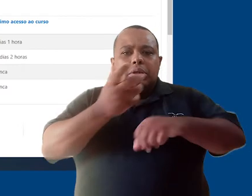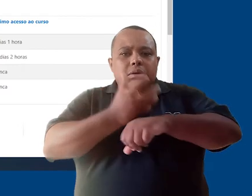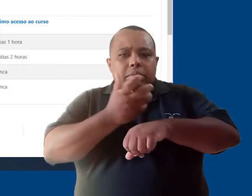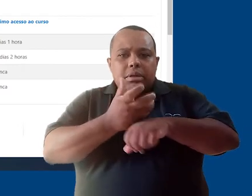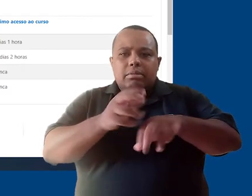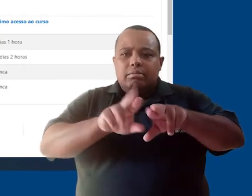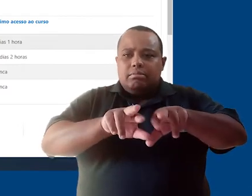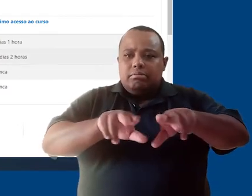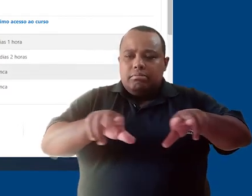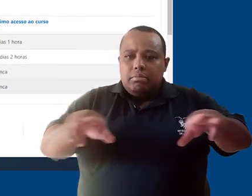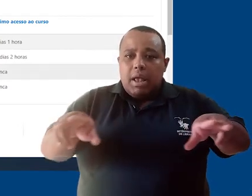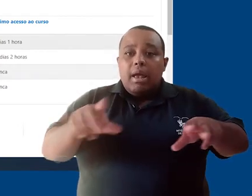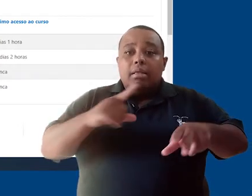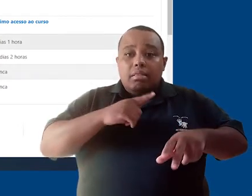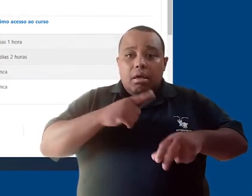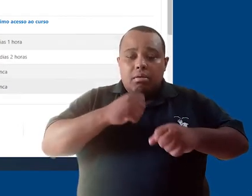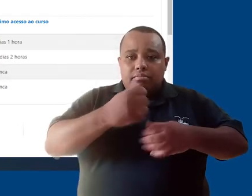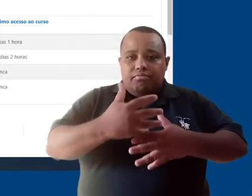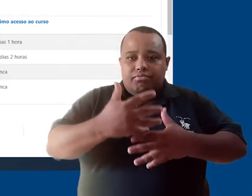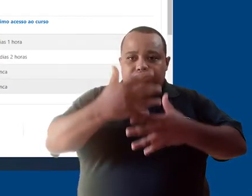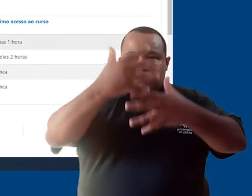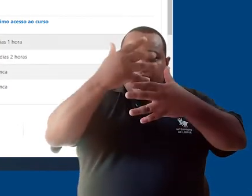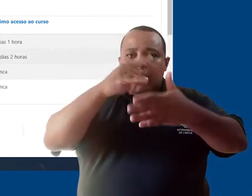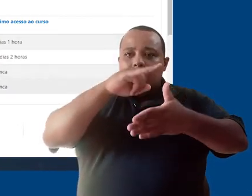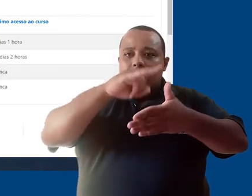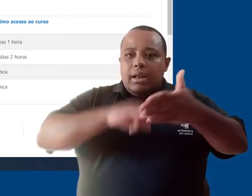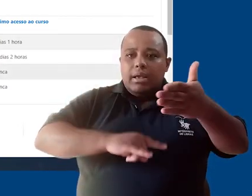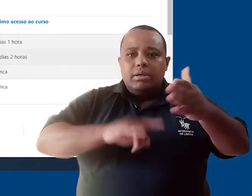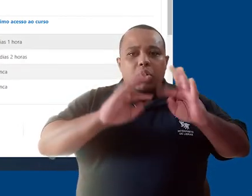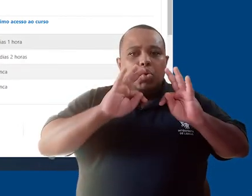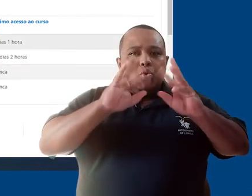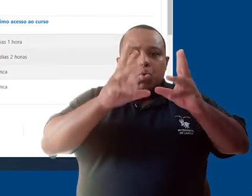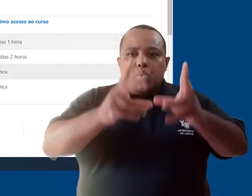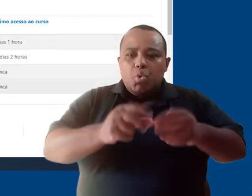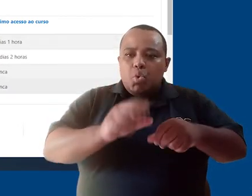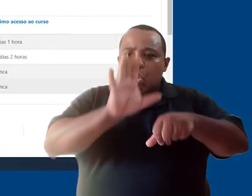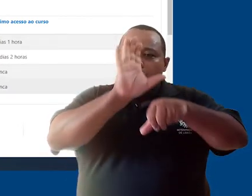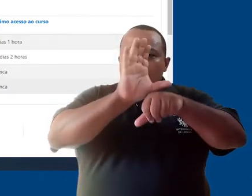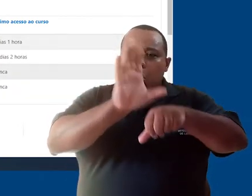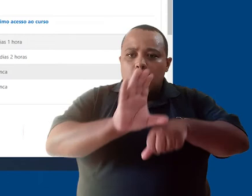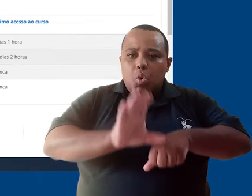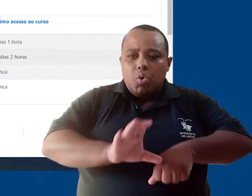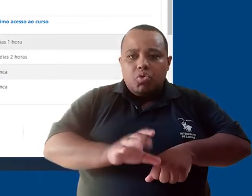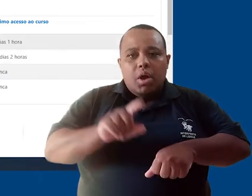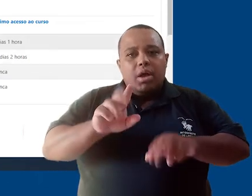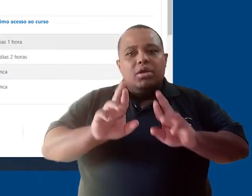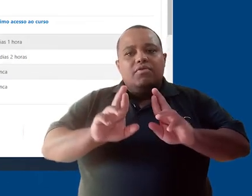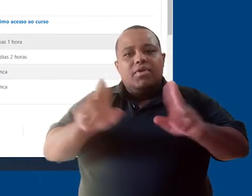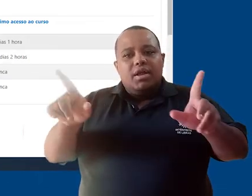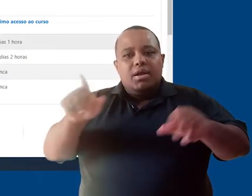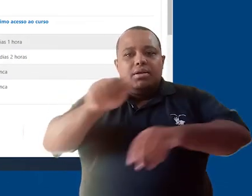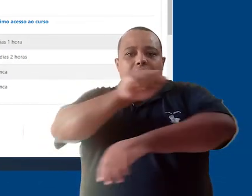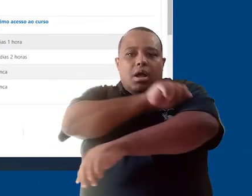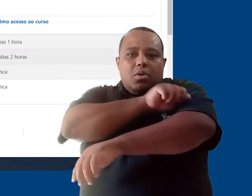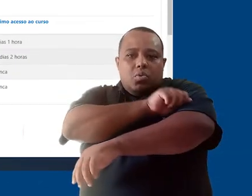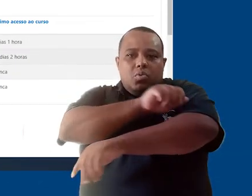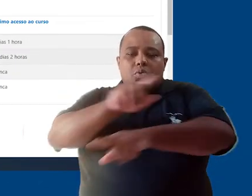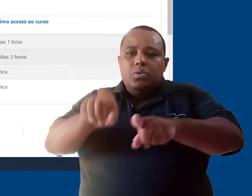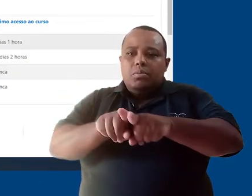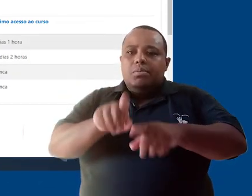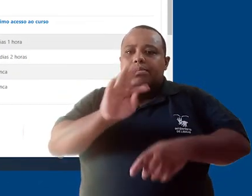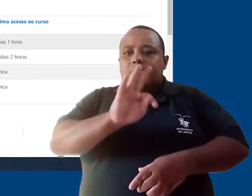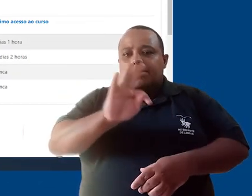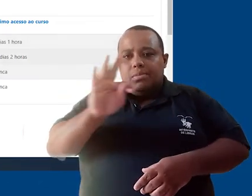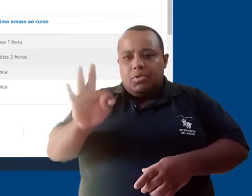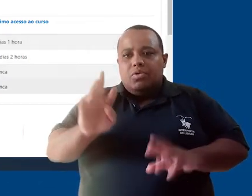eles podem ver até acesso a uma lista completa com todos os grupos e cursos, diferente de alunos e tutores.